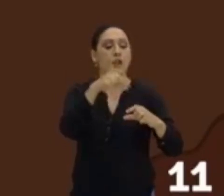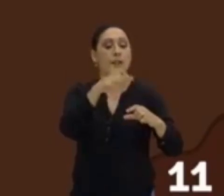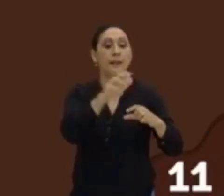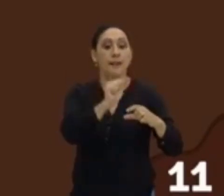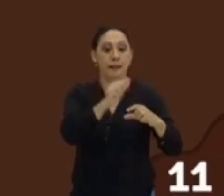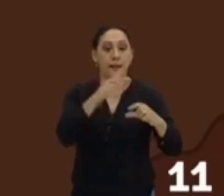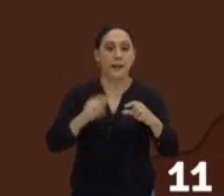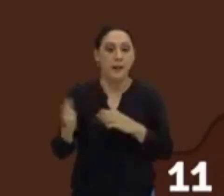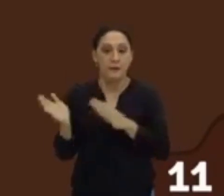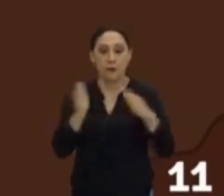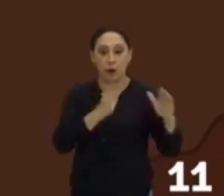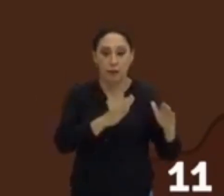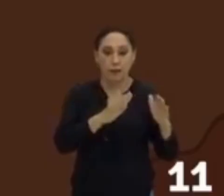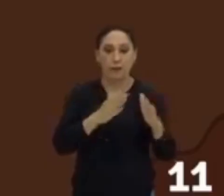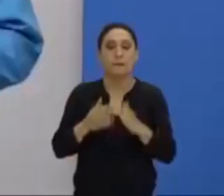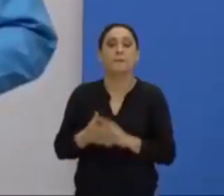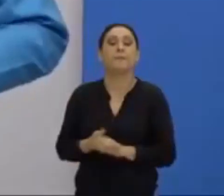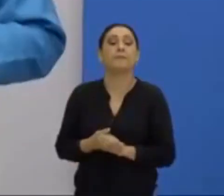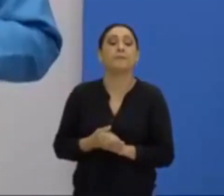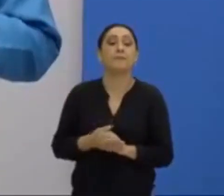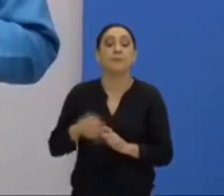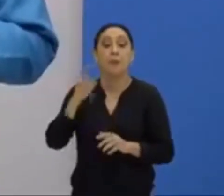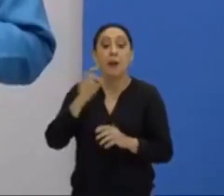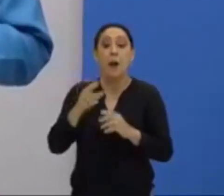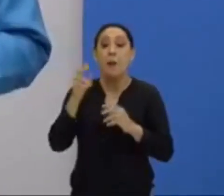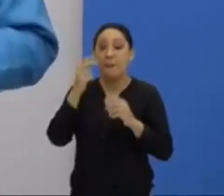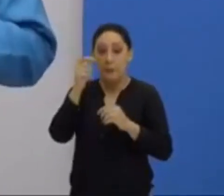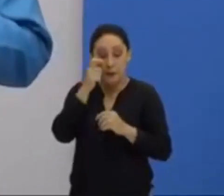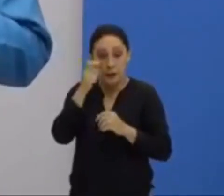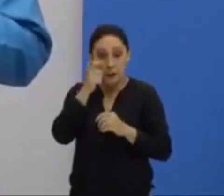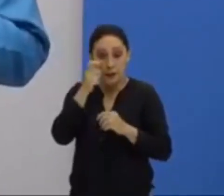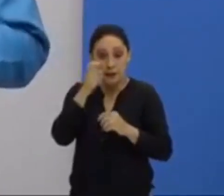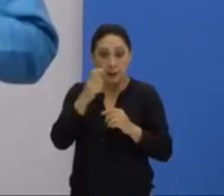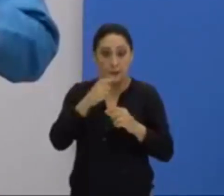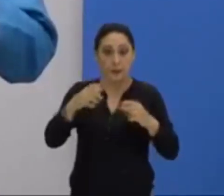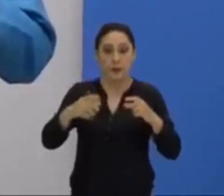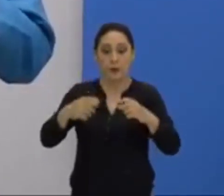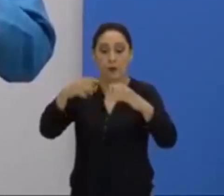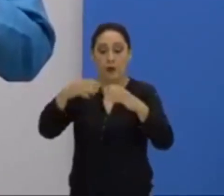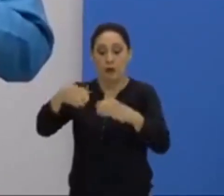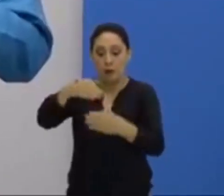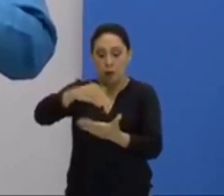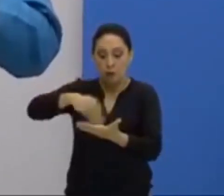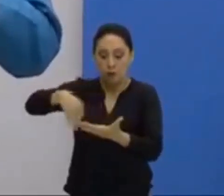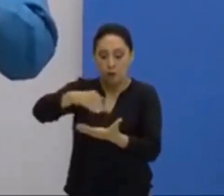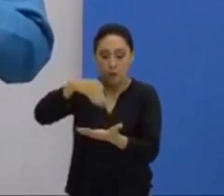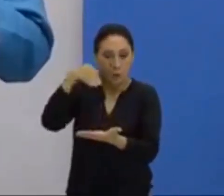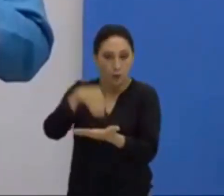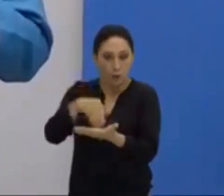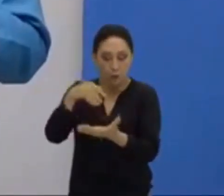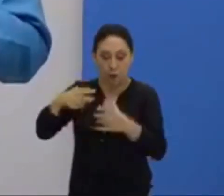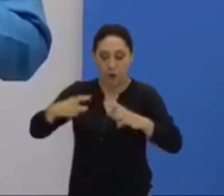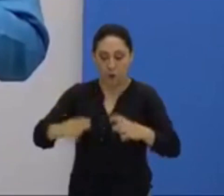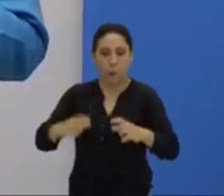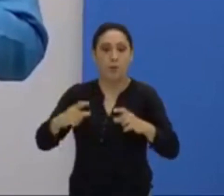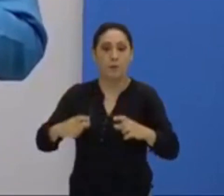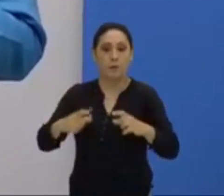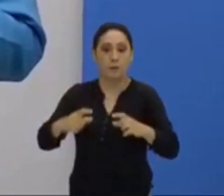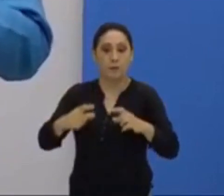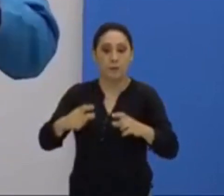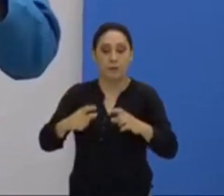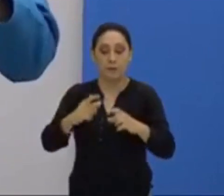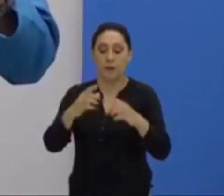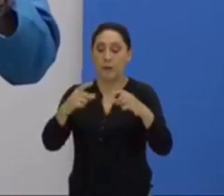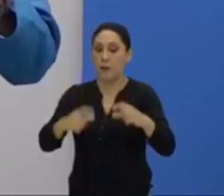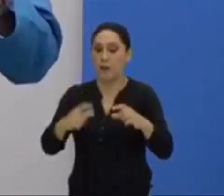Volta aqui comigo, preste atenção rapidamente. Olha o que eu te disse. O Oriente Médio é uma porção territorial que está